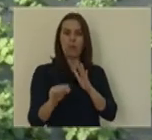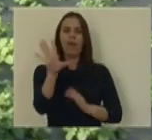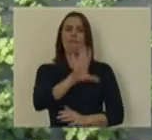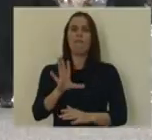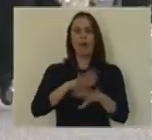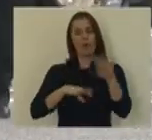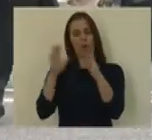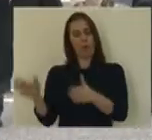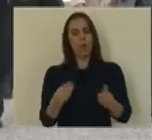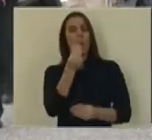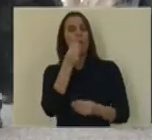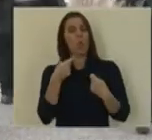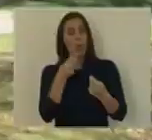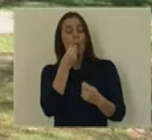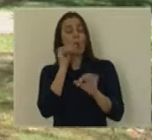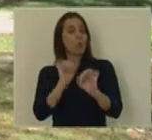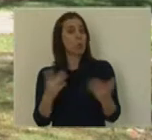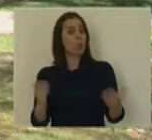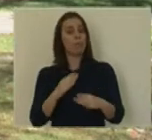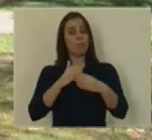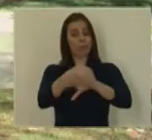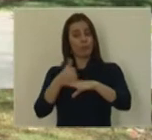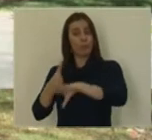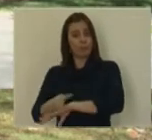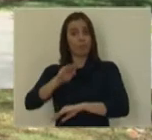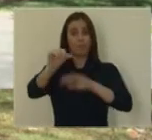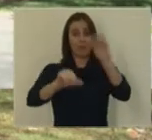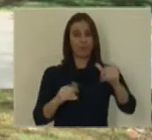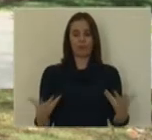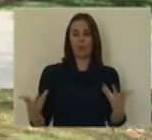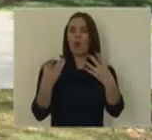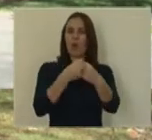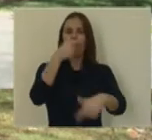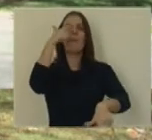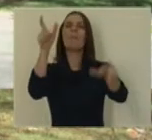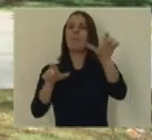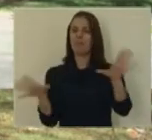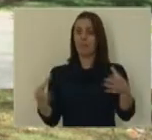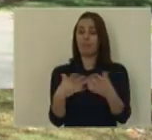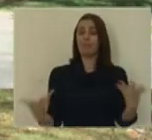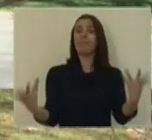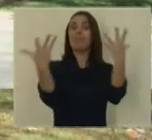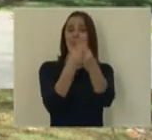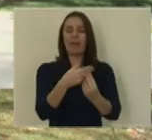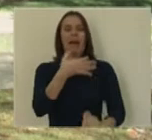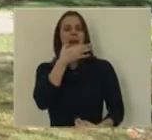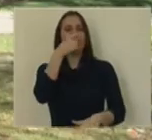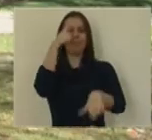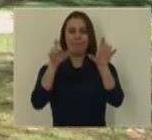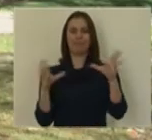padrões de produção e de consumo. Agir localmente, junto às populações e com as populações,